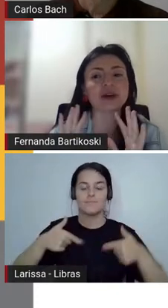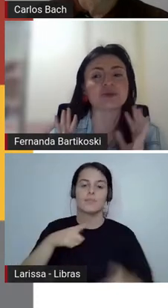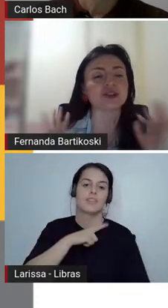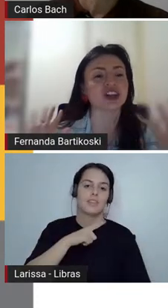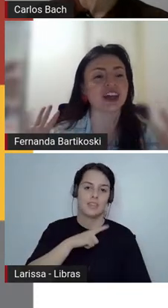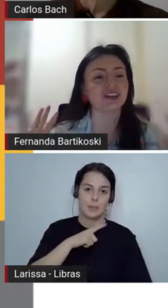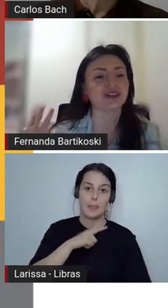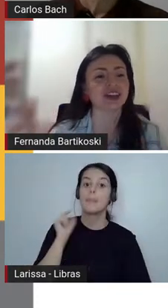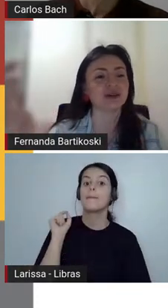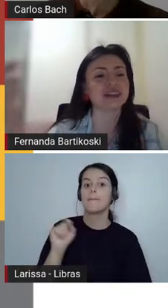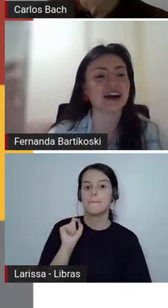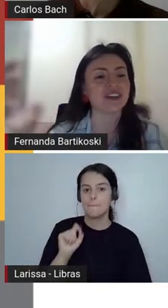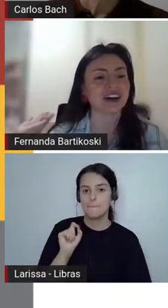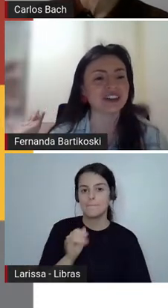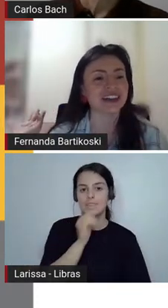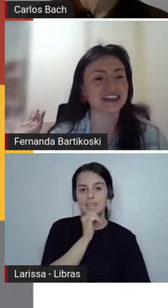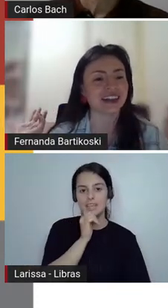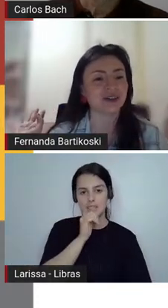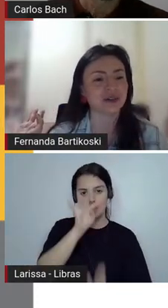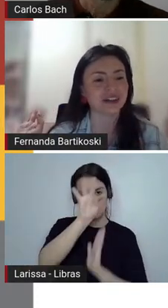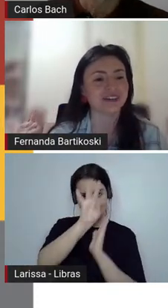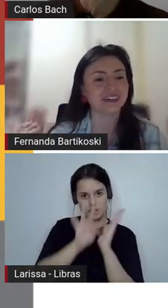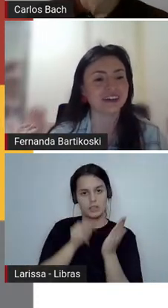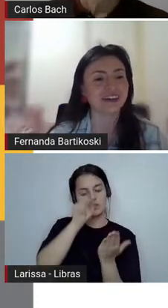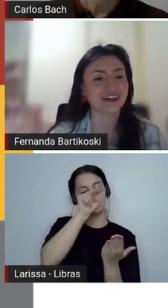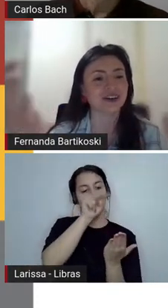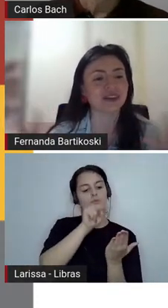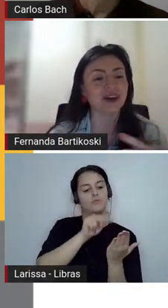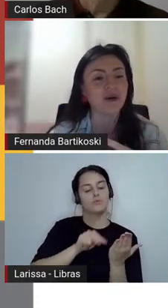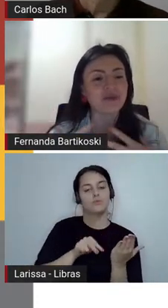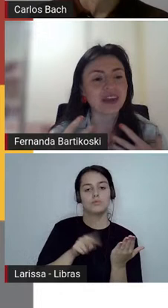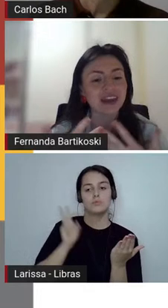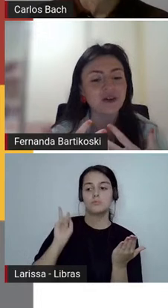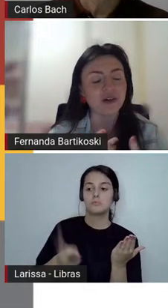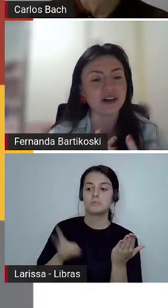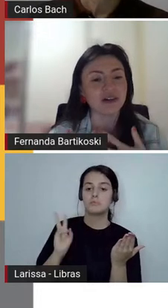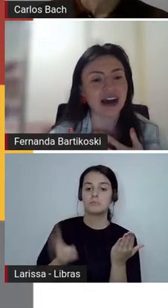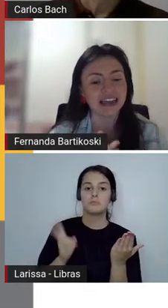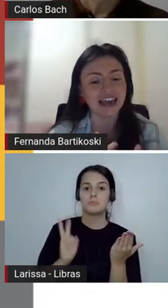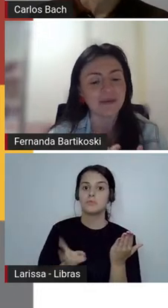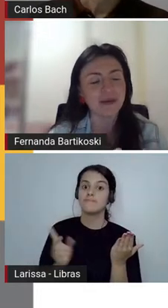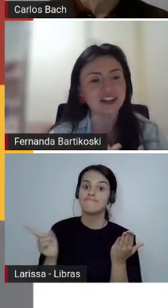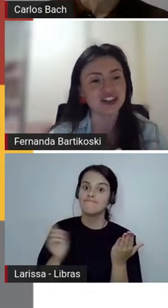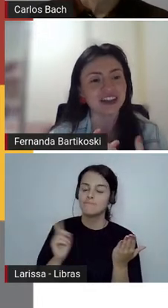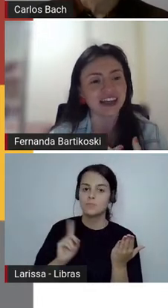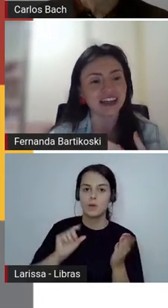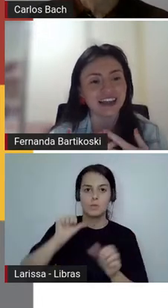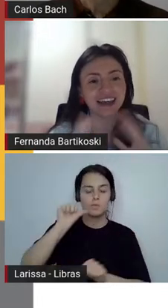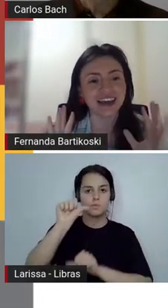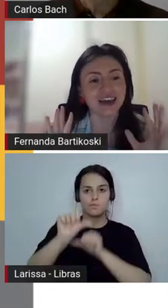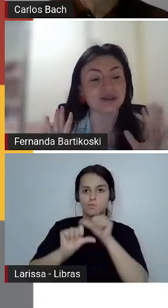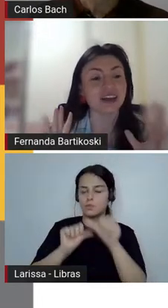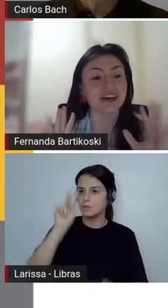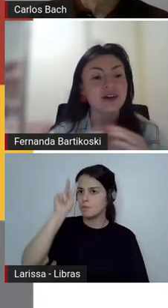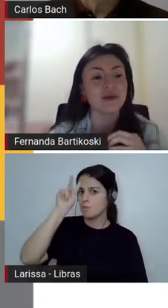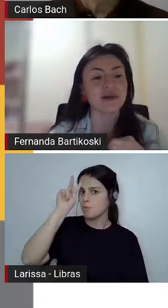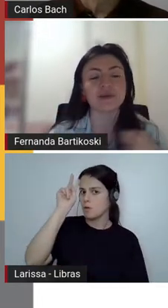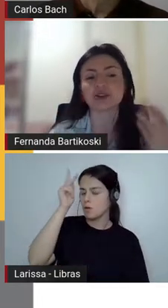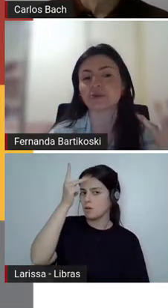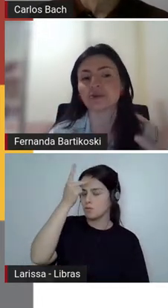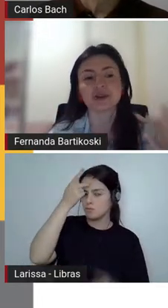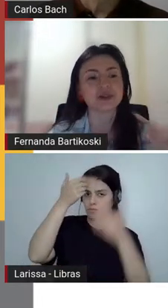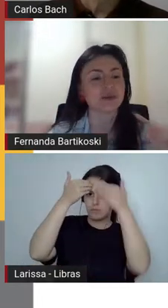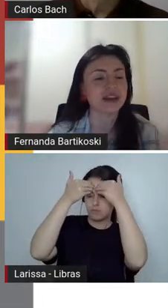permanecer do mesmo jeito que eu estava antes dessa leitura. Exato. a partir dali eu tenho